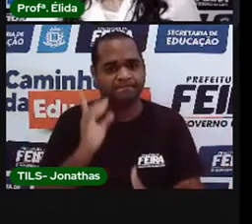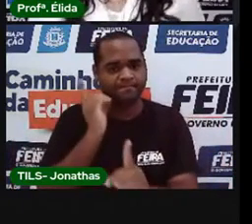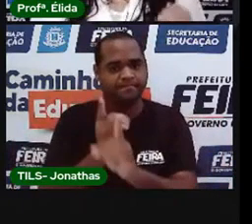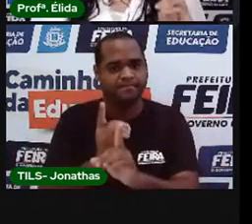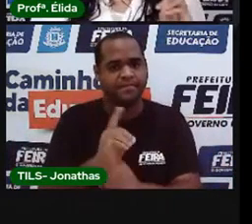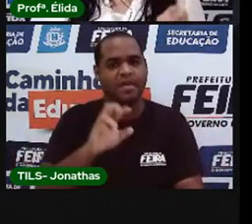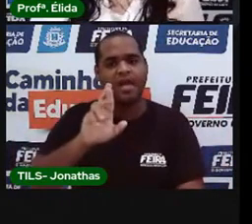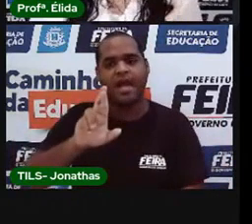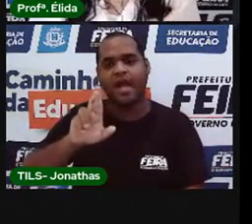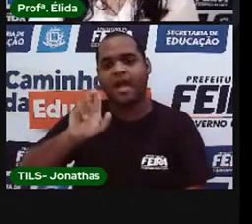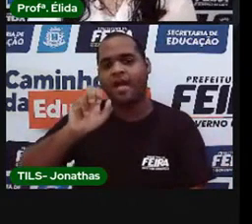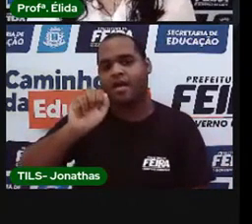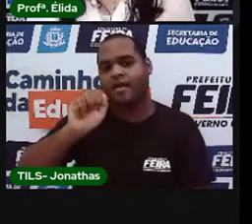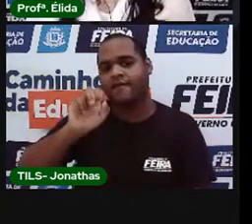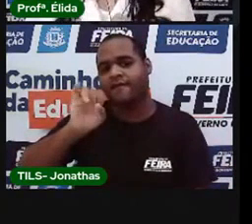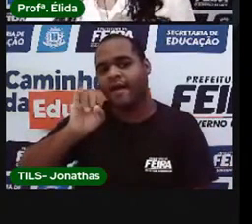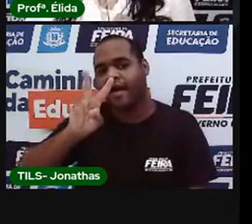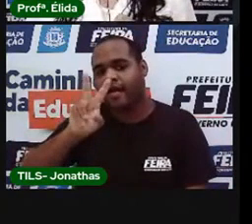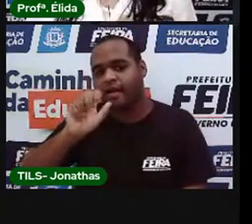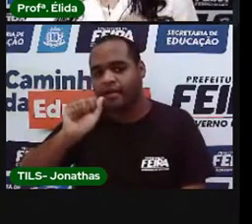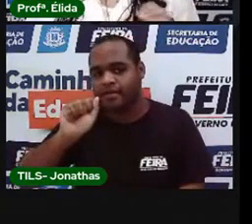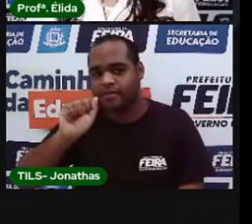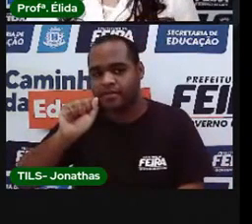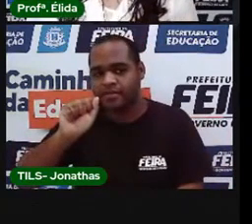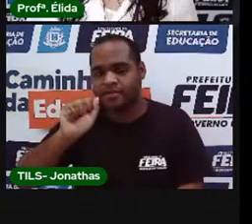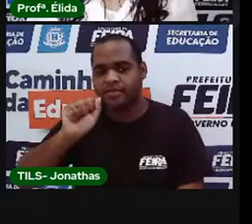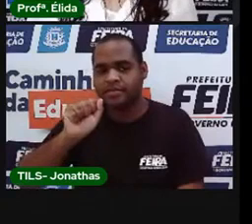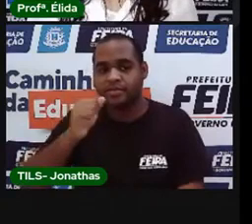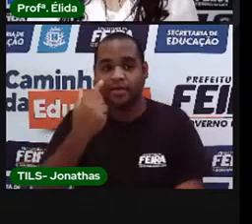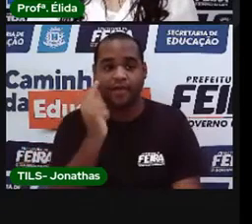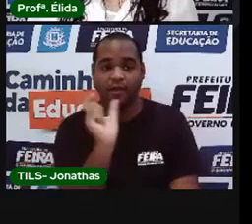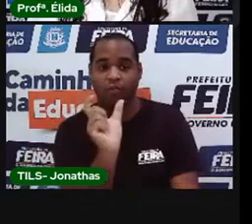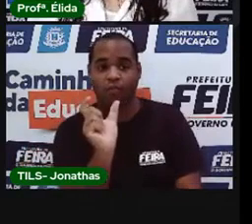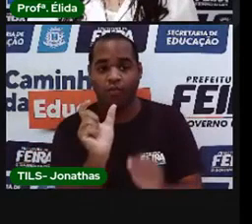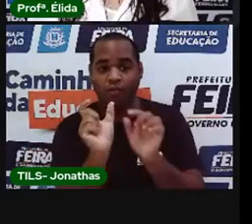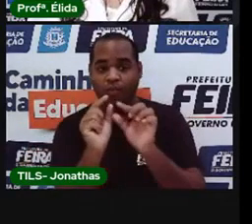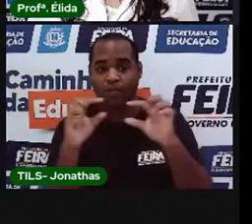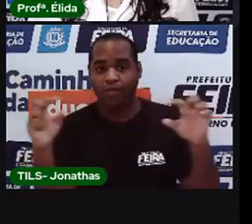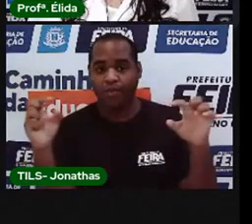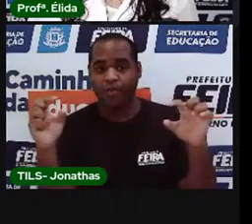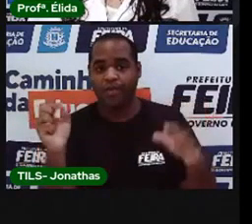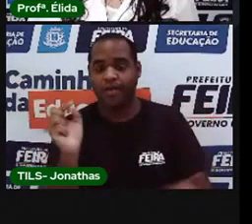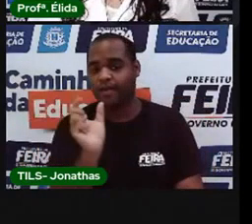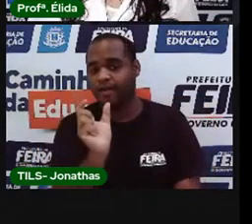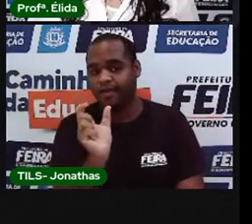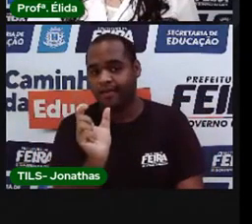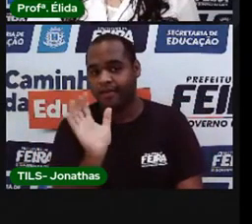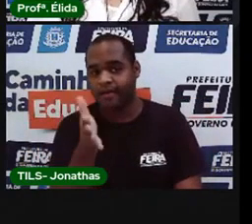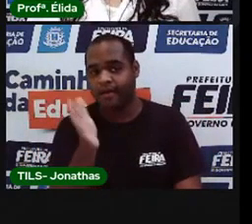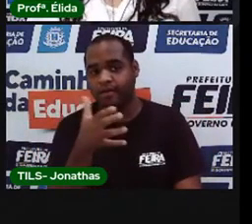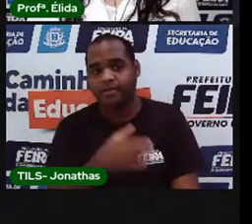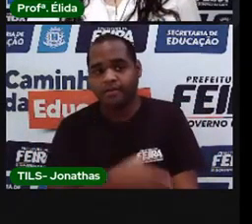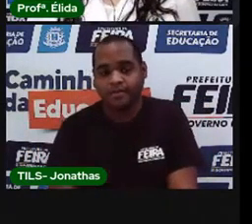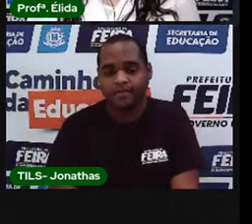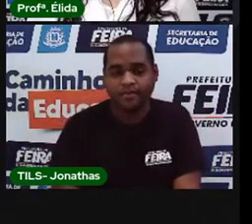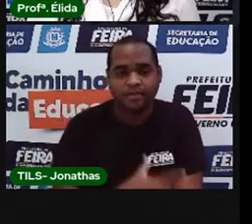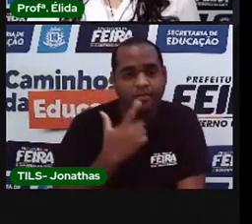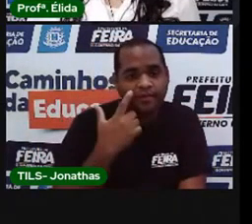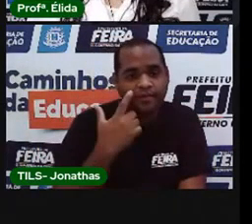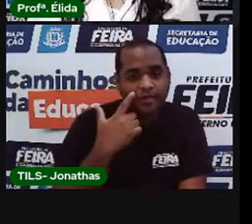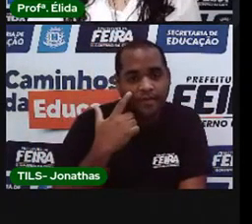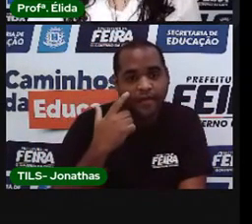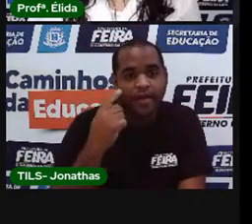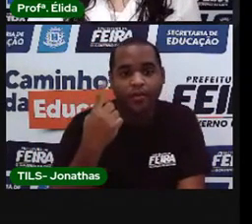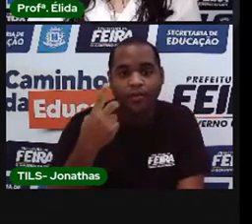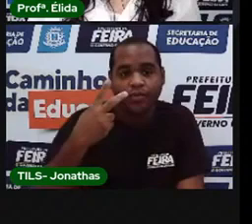o nome raiva no caça-palabras. Vamos ver. Um,